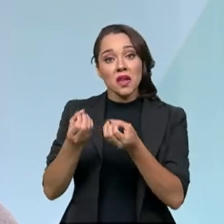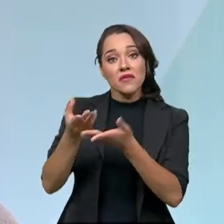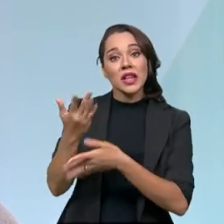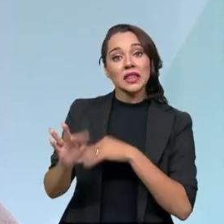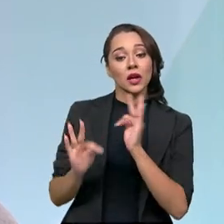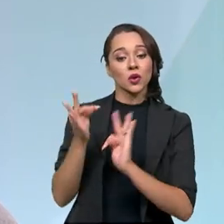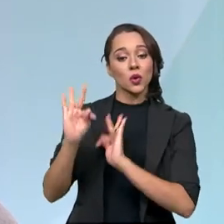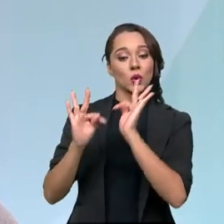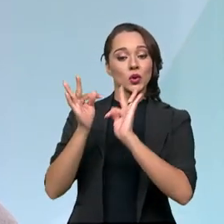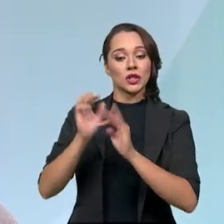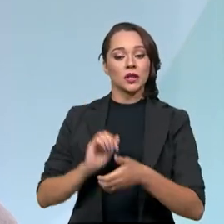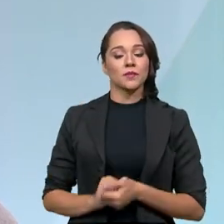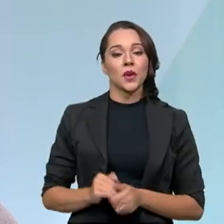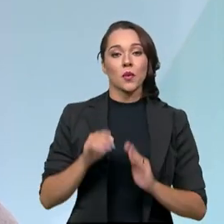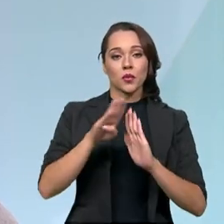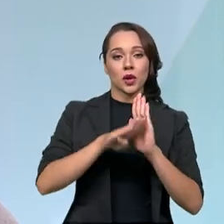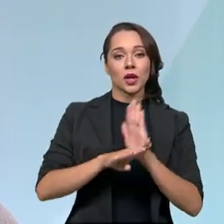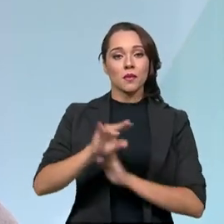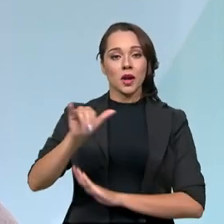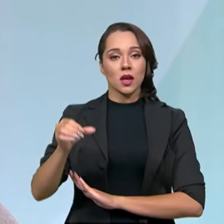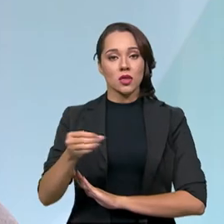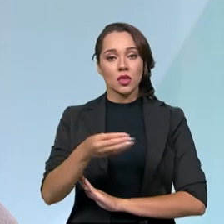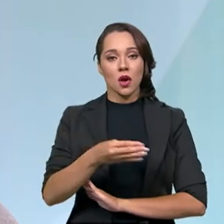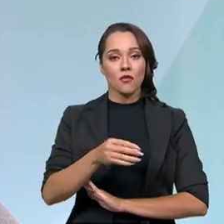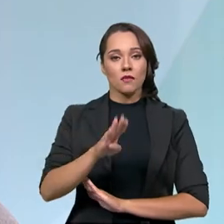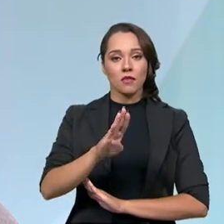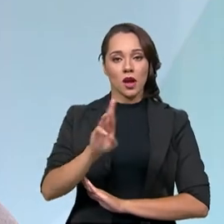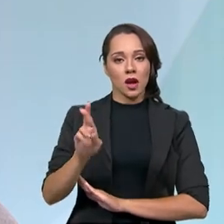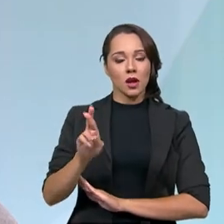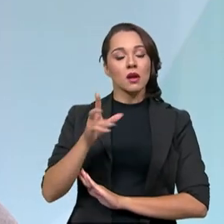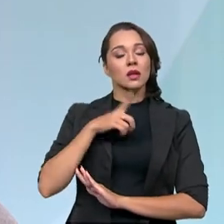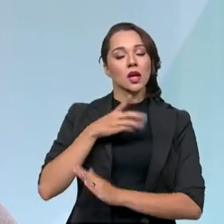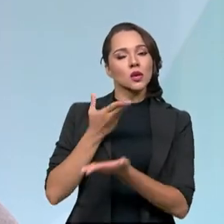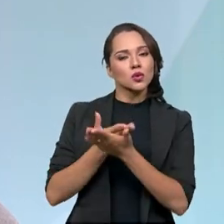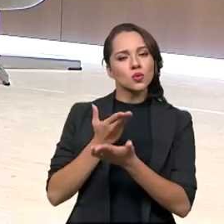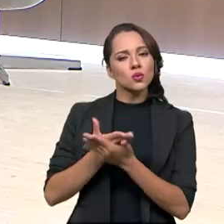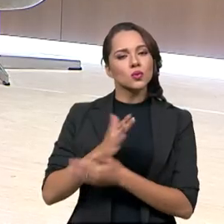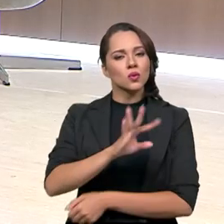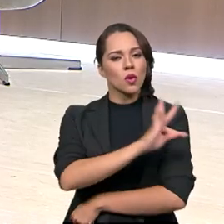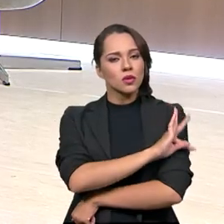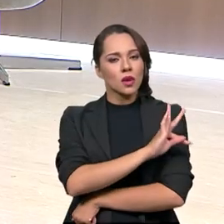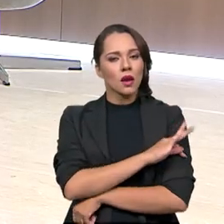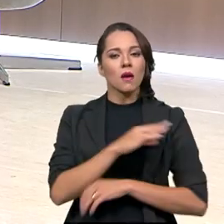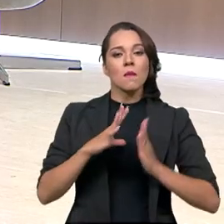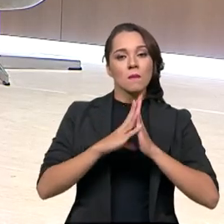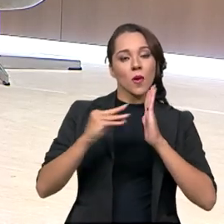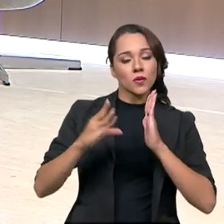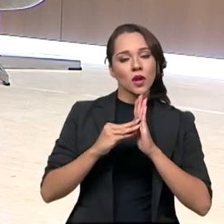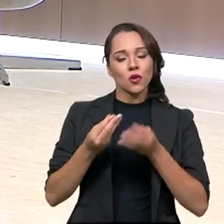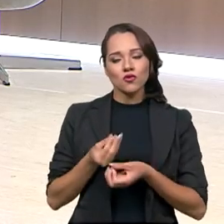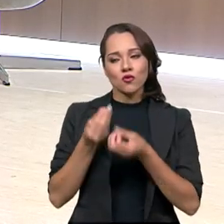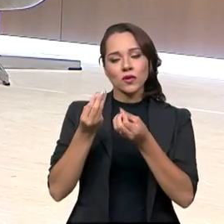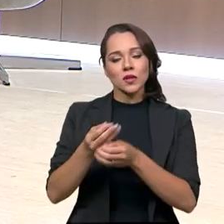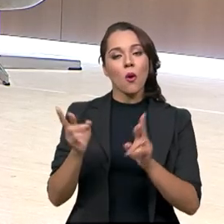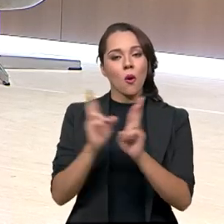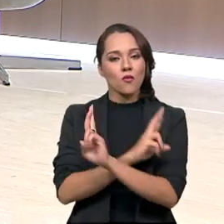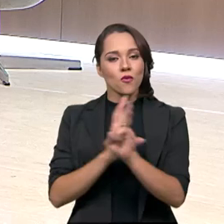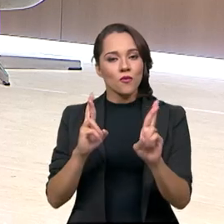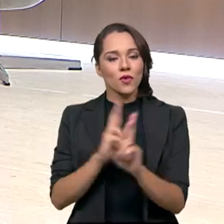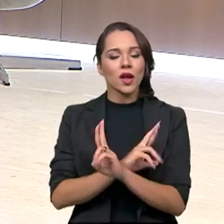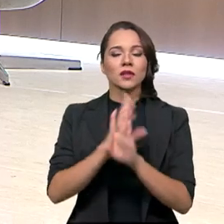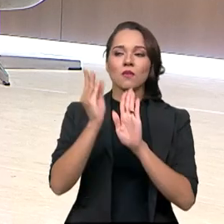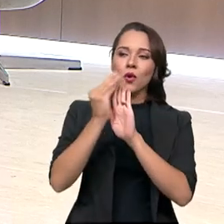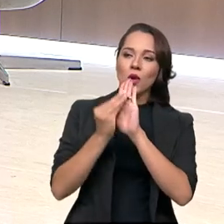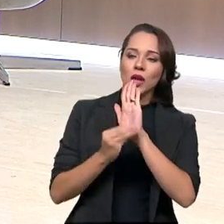Então, o programa Inova BR traz isso, a questão do estudo técnico nos modelos de concessão rodoviária que estão sendo